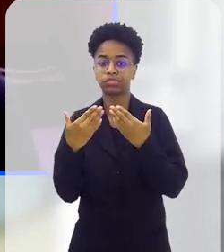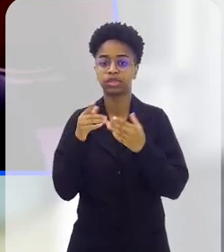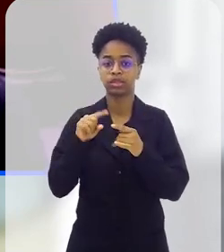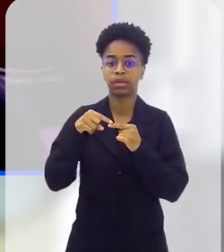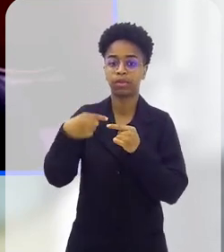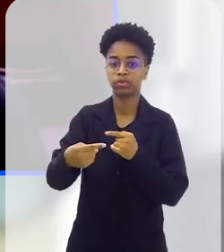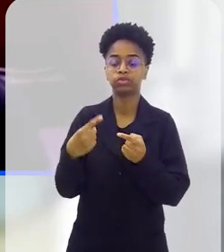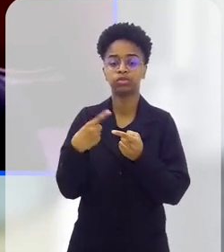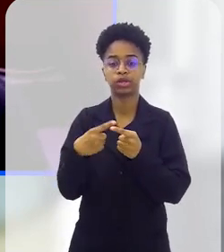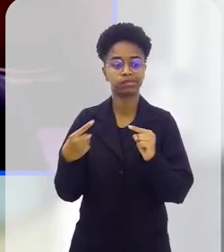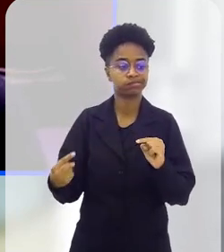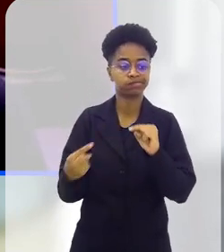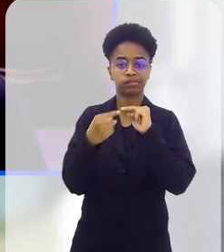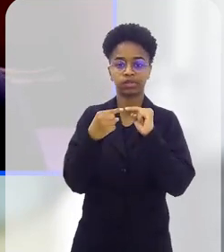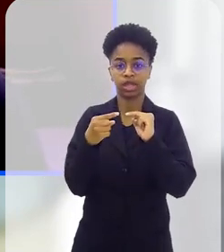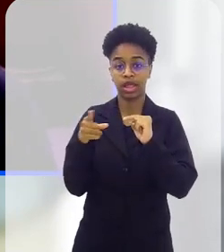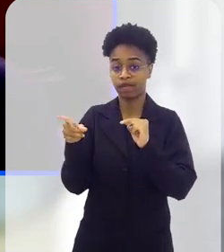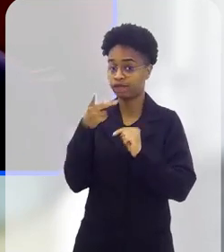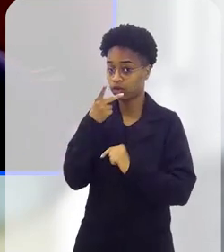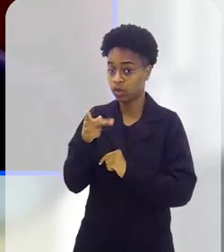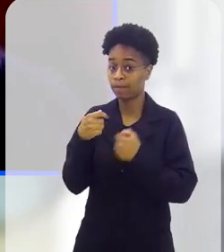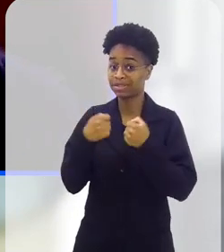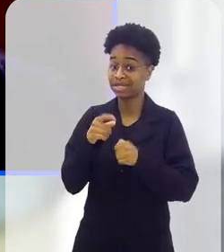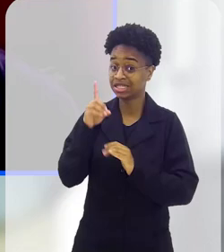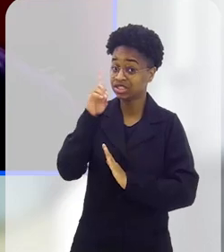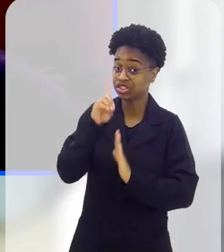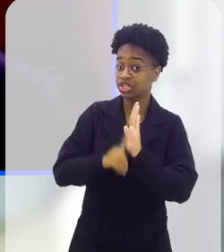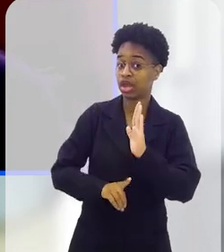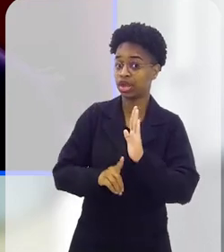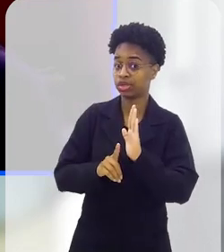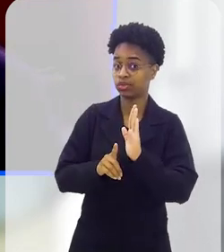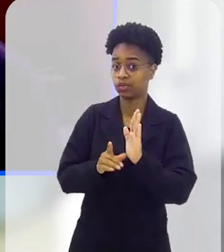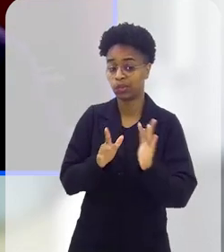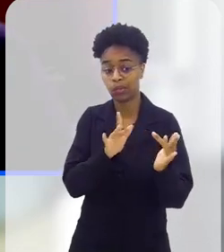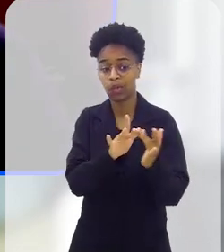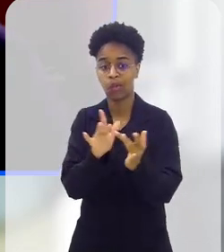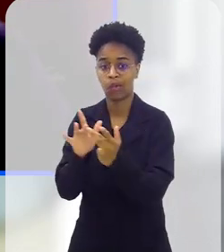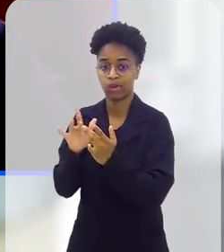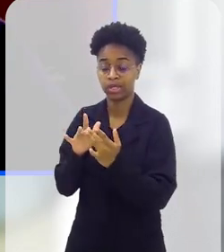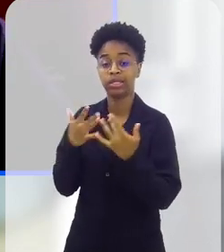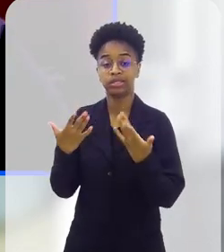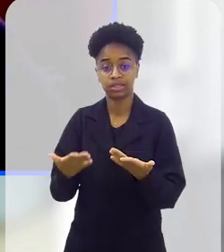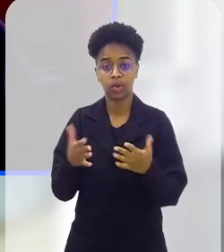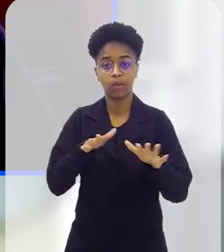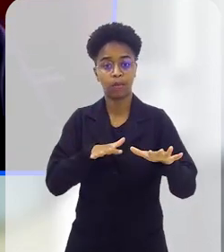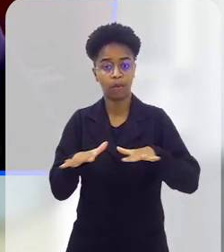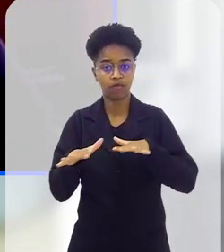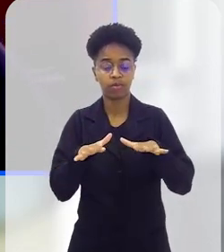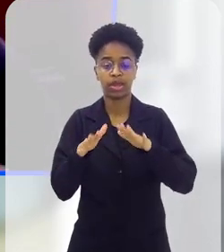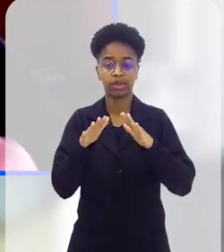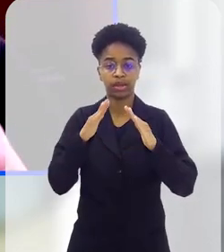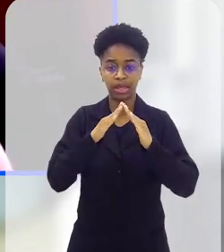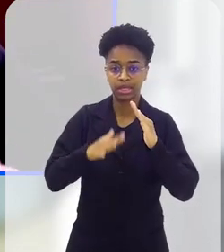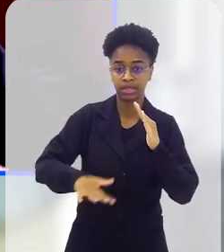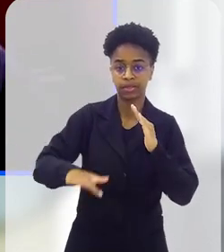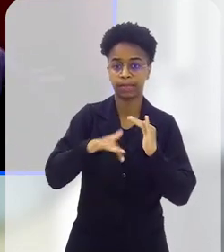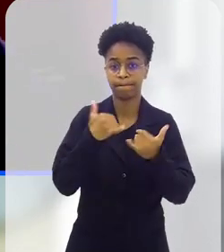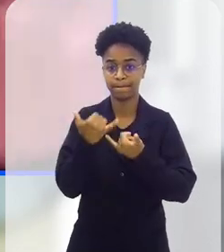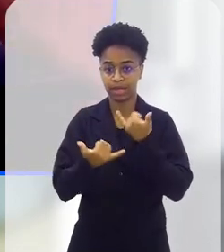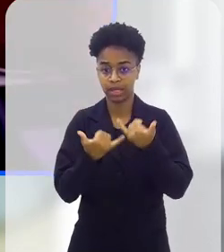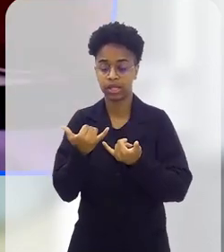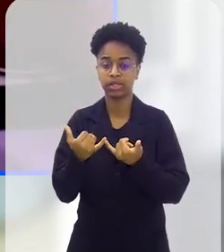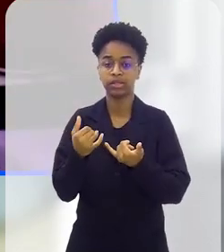vai direto com o que a doutora falou, que a gente precisa ter direito ao acesso. E quando os quintais brincantes, os movimentos quintais brincantes,